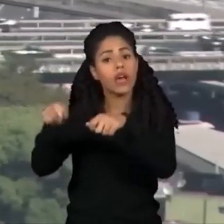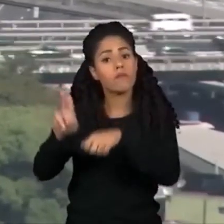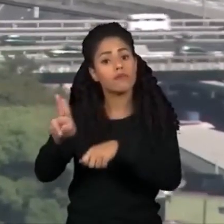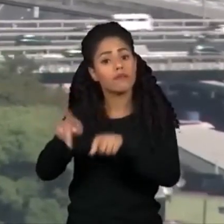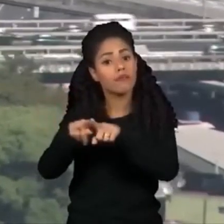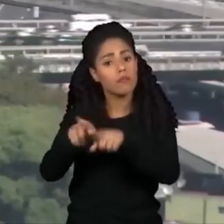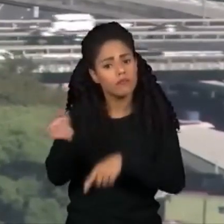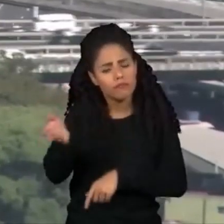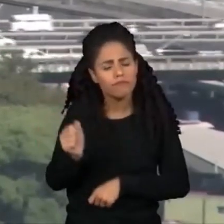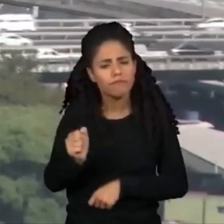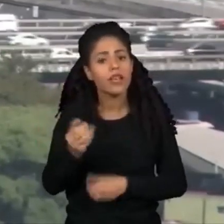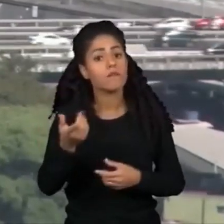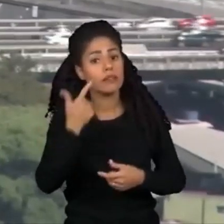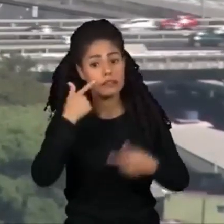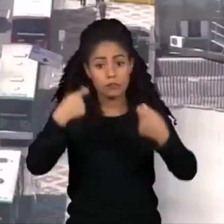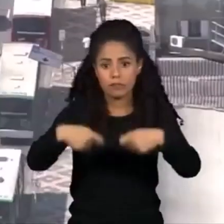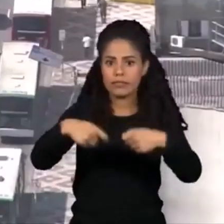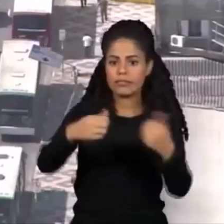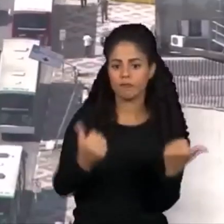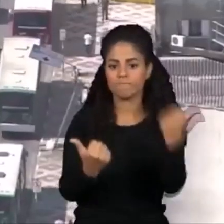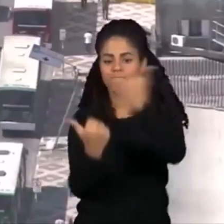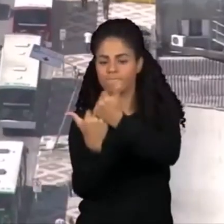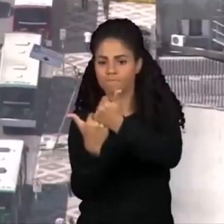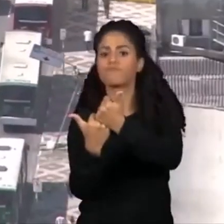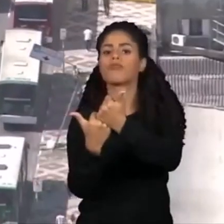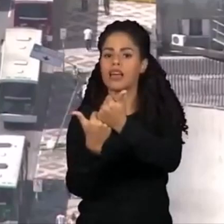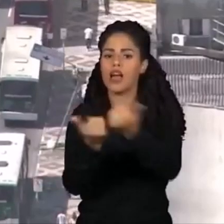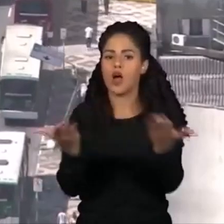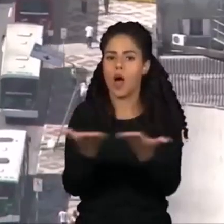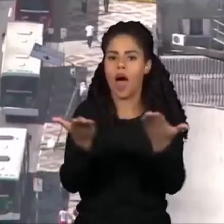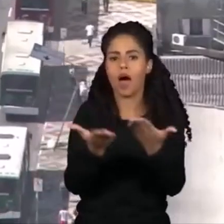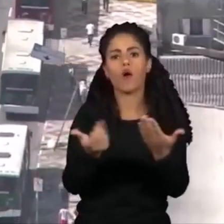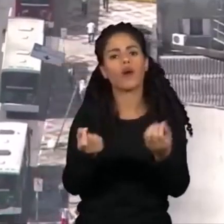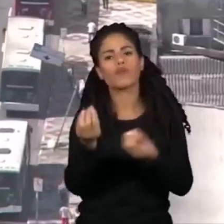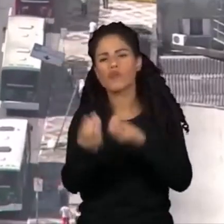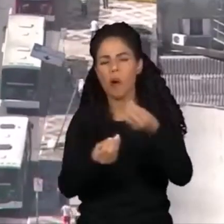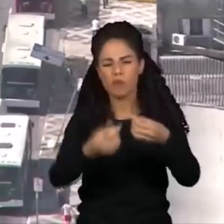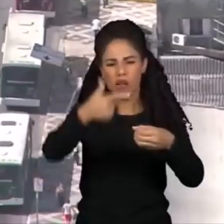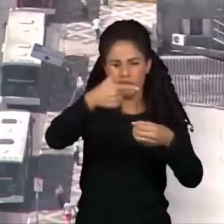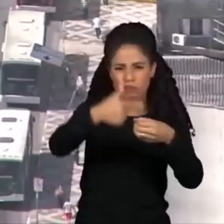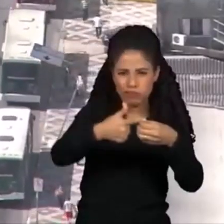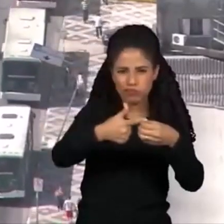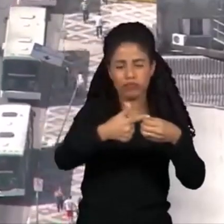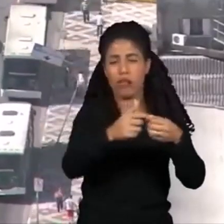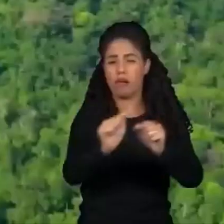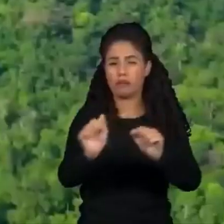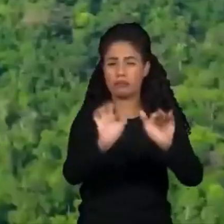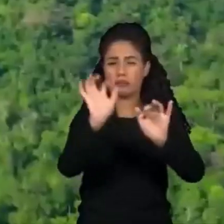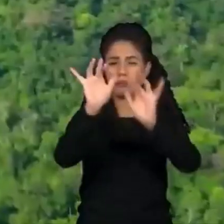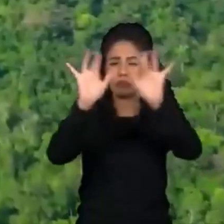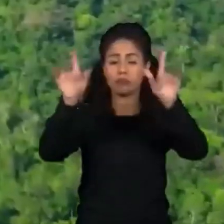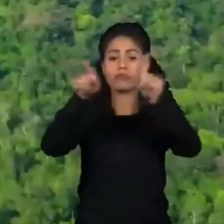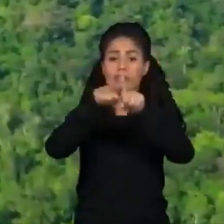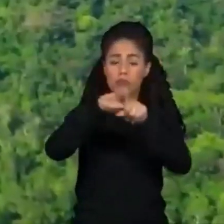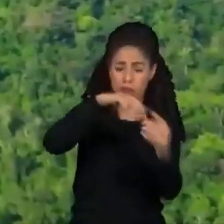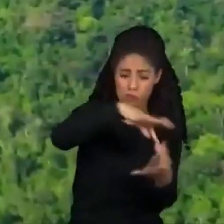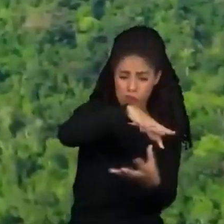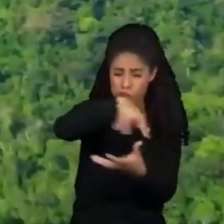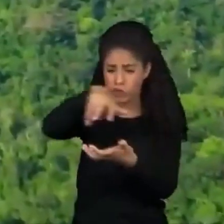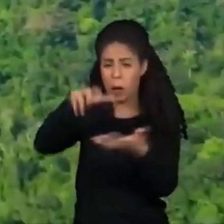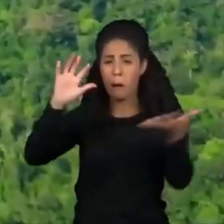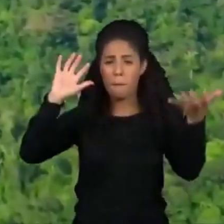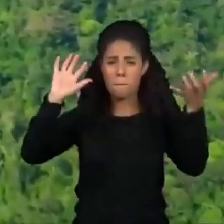Além da necessidade de substituir os combustíveis fósseis causadores da crise global do clima, investir em fontes